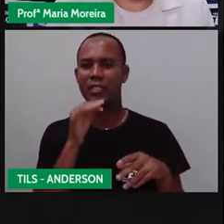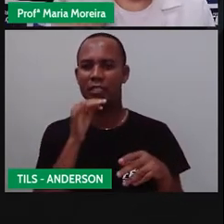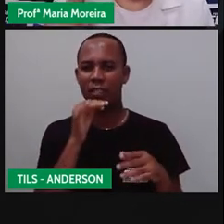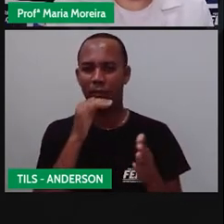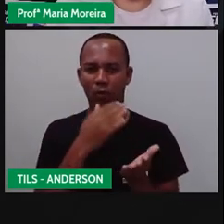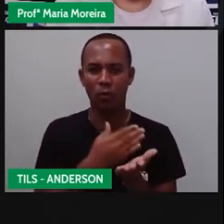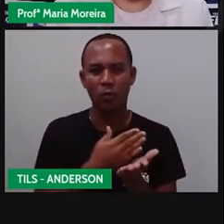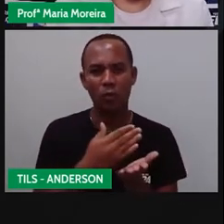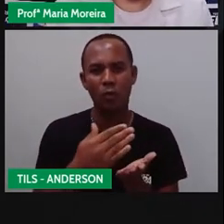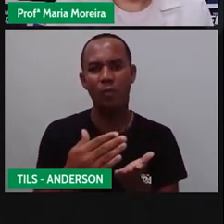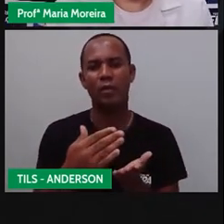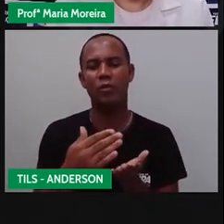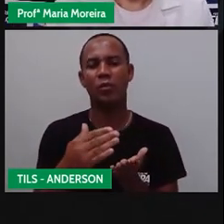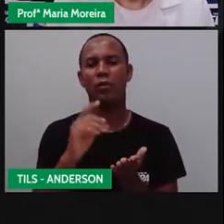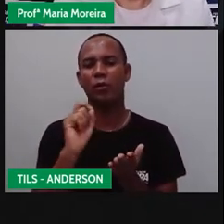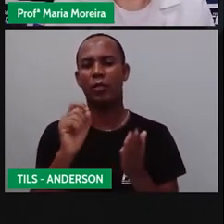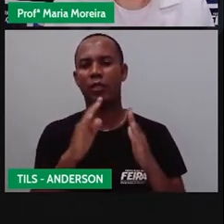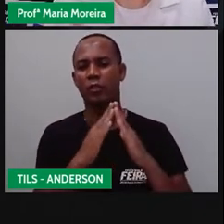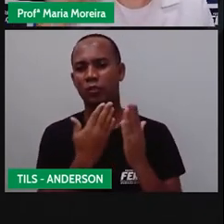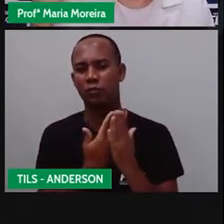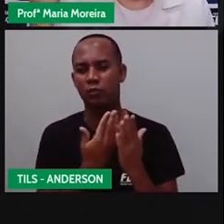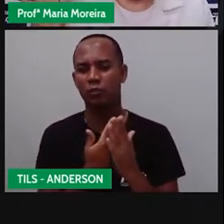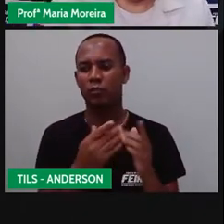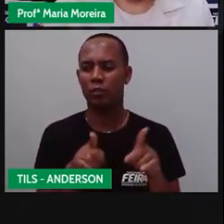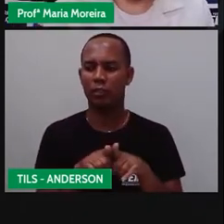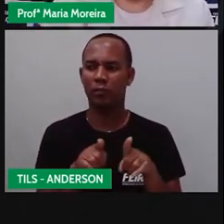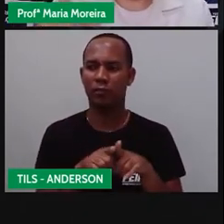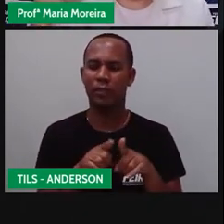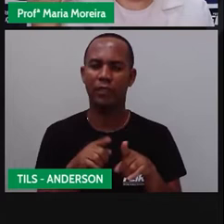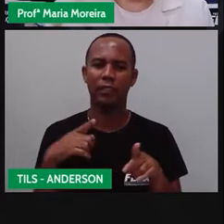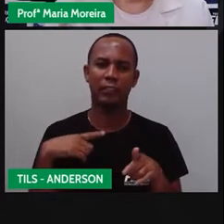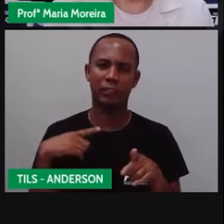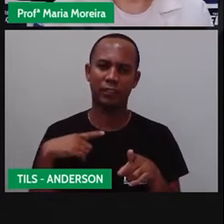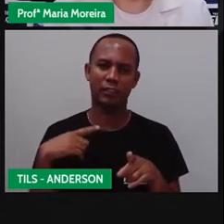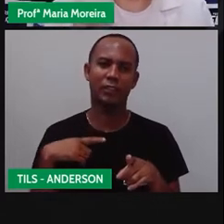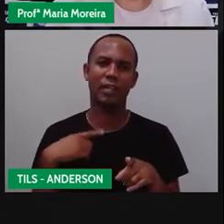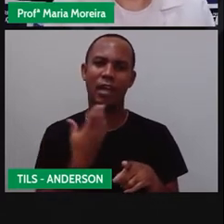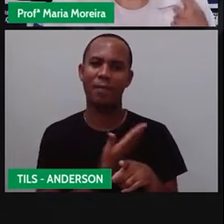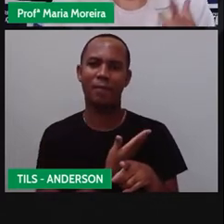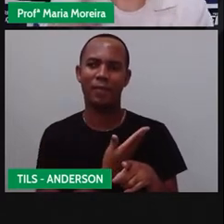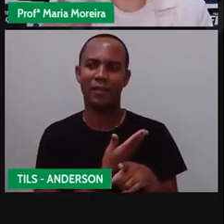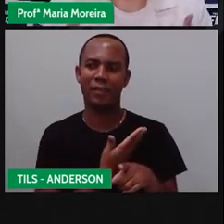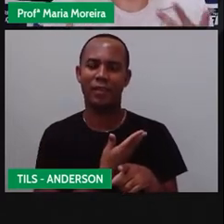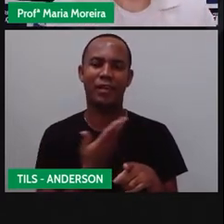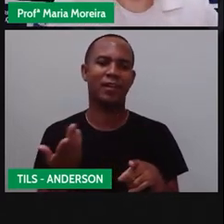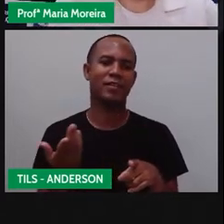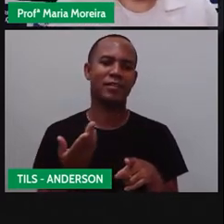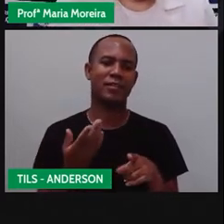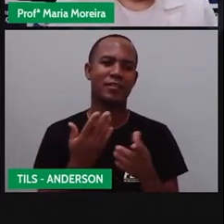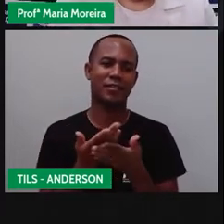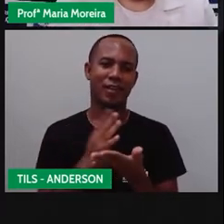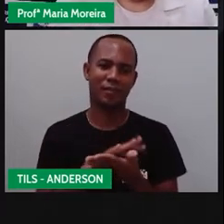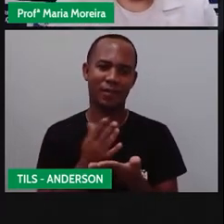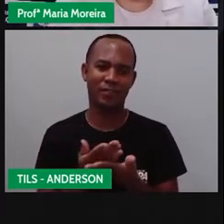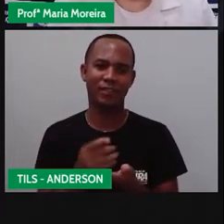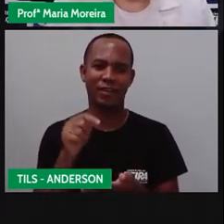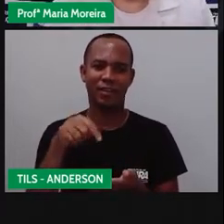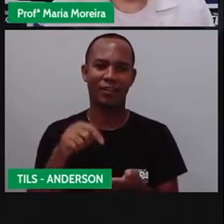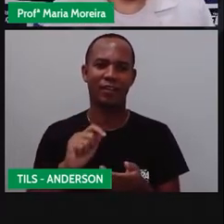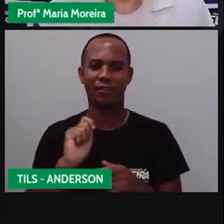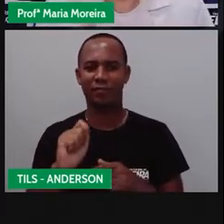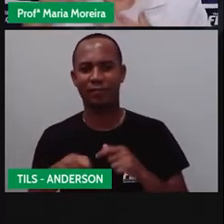aulas, né? Que a Maria vem aqui com o Anderson, e a gente teve a presença de Samara, de Ione, a gente foi o quê? Aprendendo alguns símbolos que